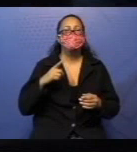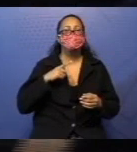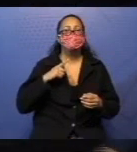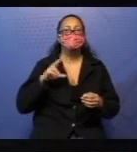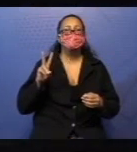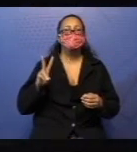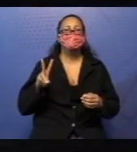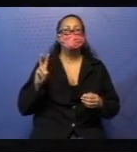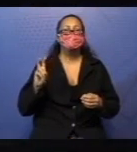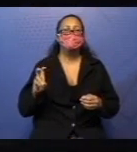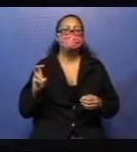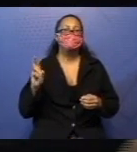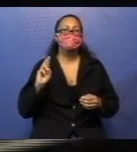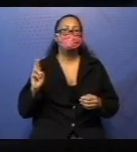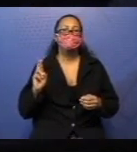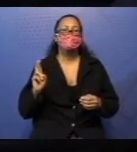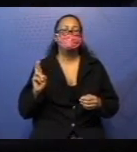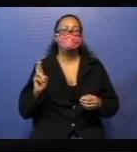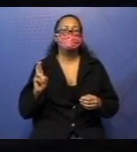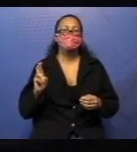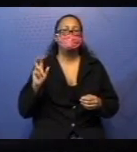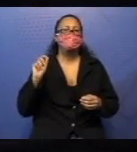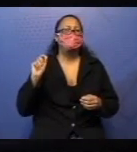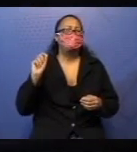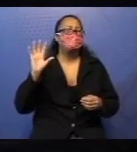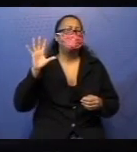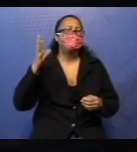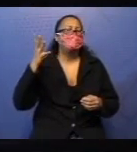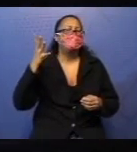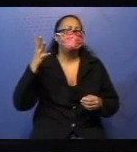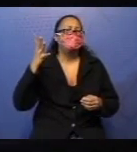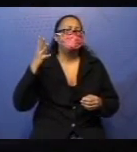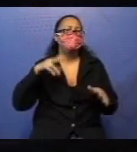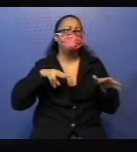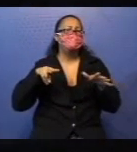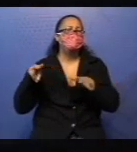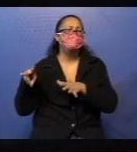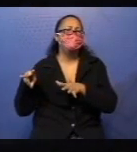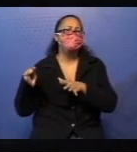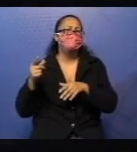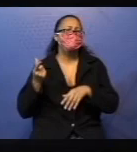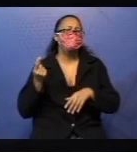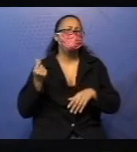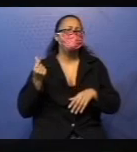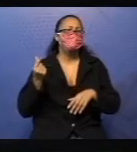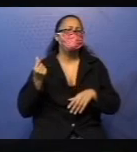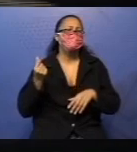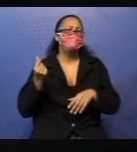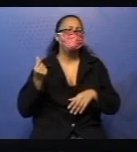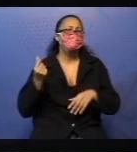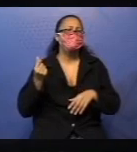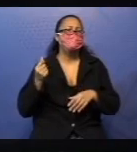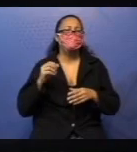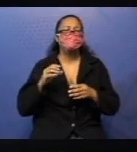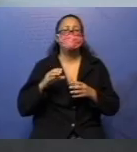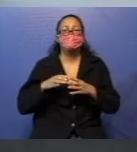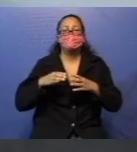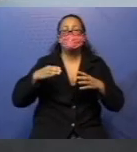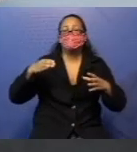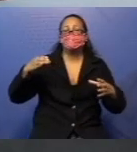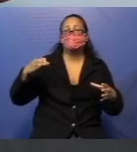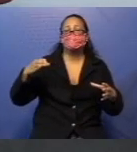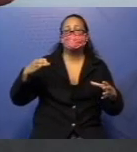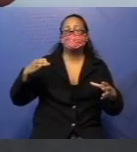25 reais. O que aconteceu durante a semana com o dinheirinho dela? Aumentou